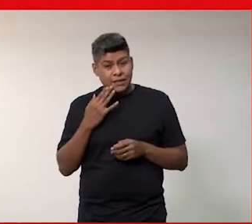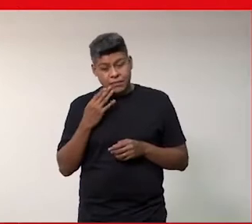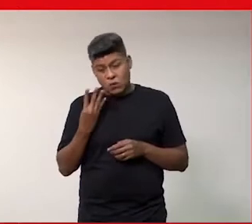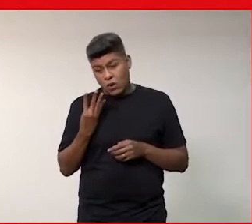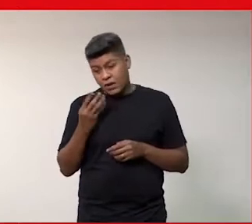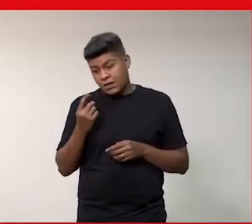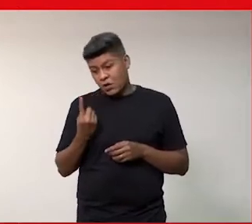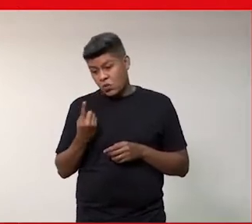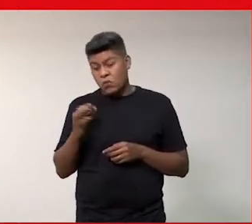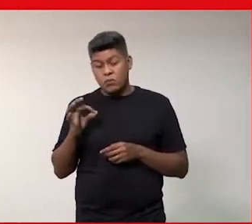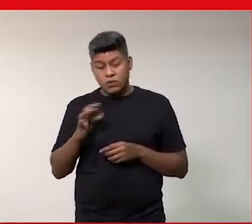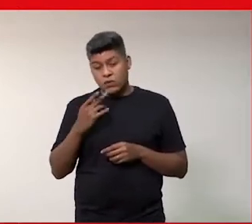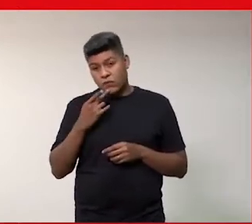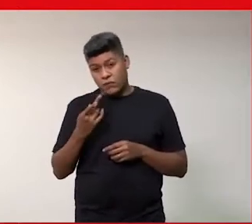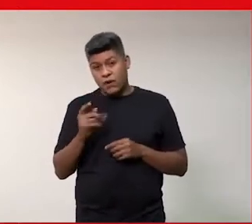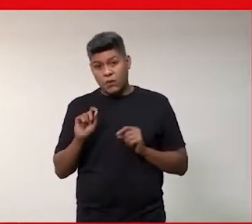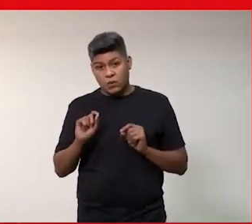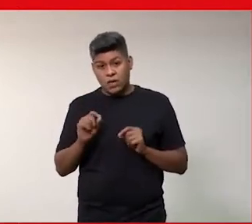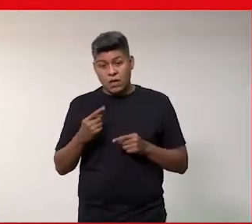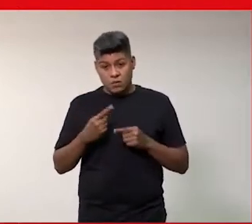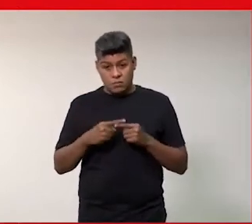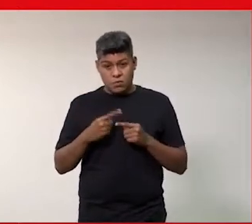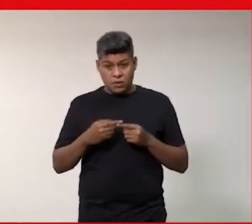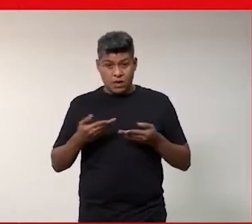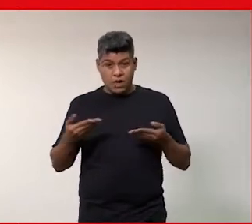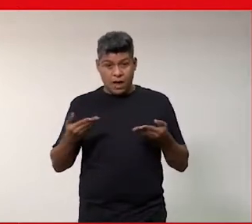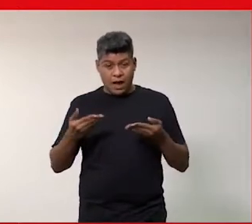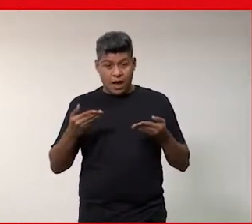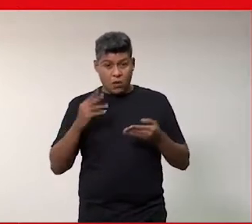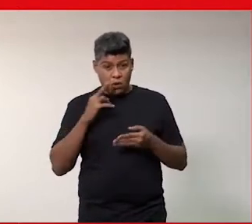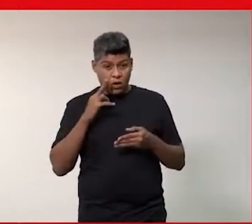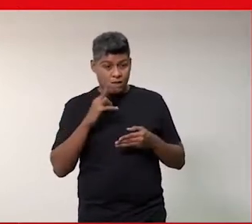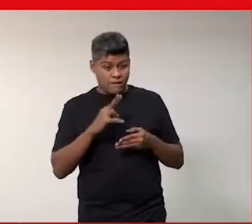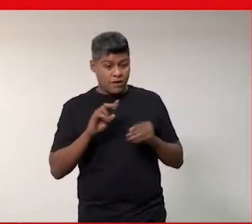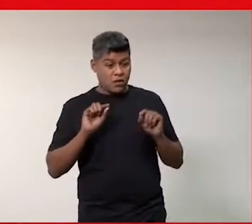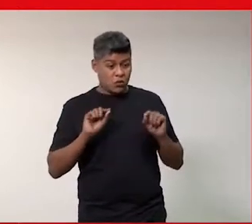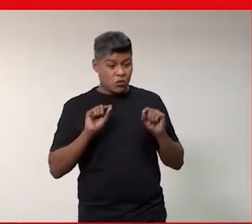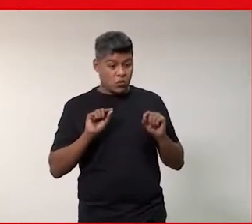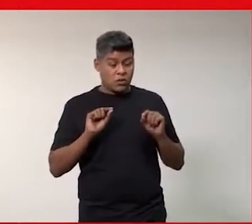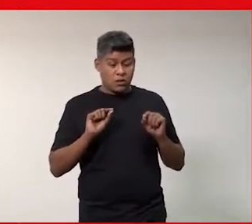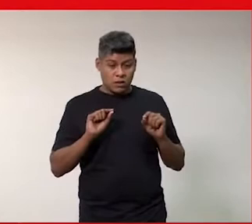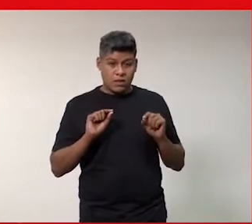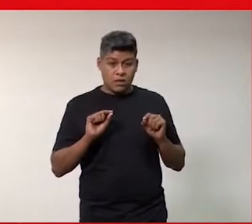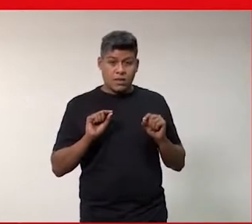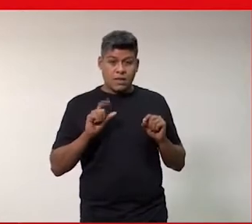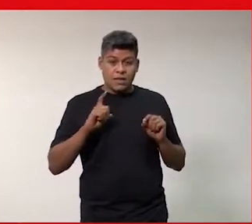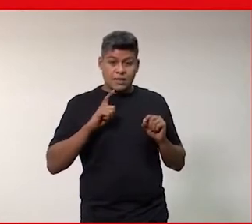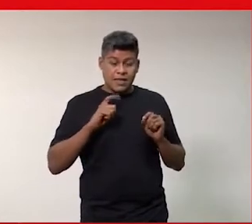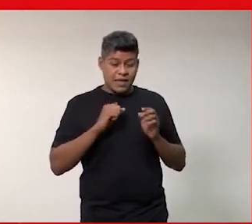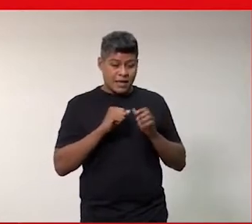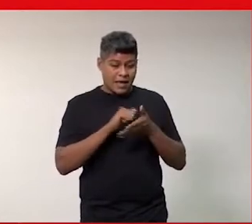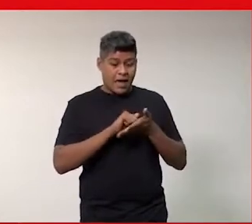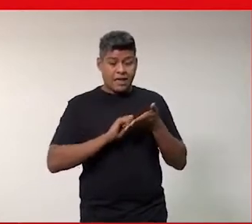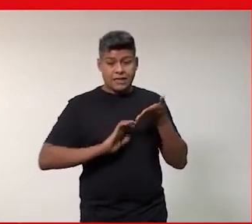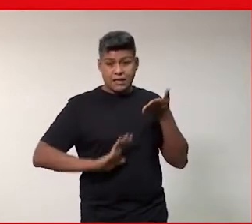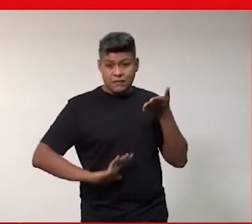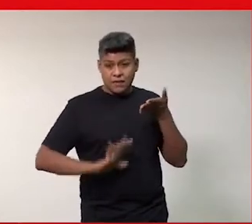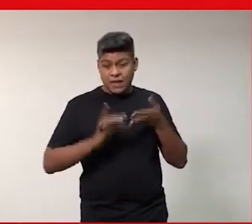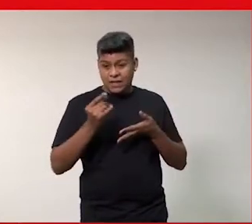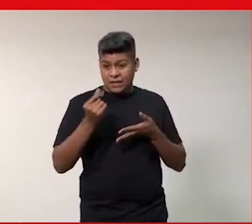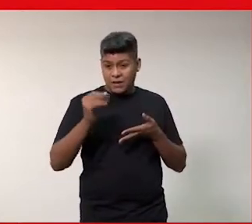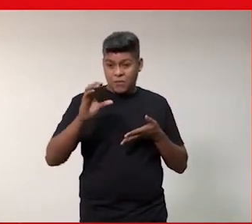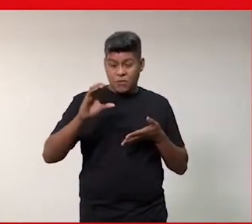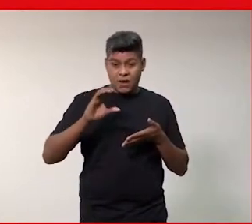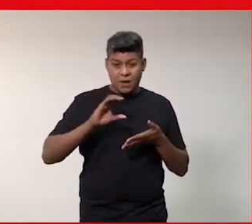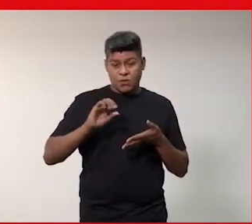41% falam assim, porque agora eu estou tendo que sobrepor as atividades, as atividades remuneradas